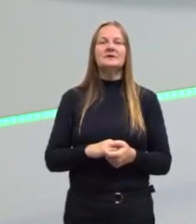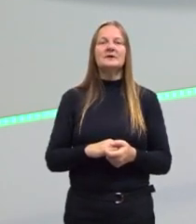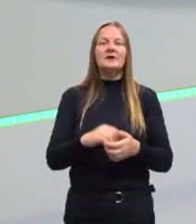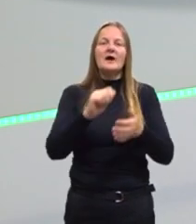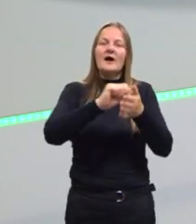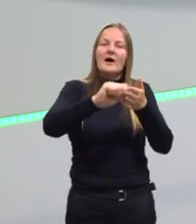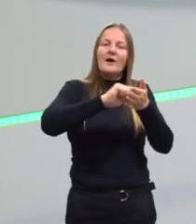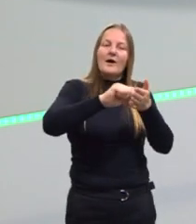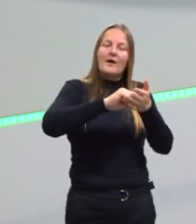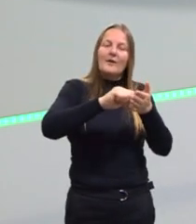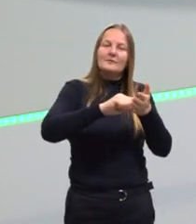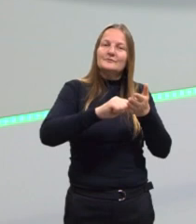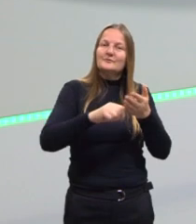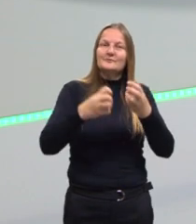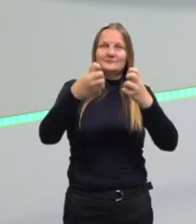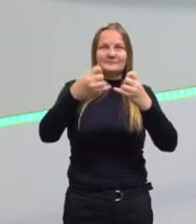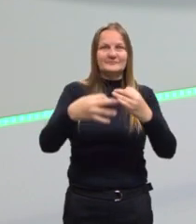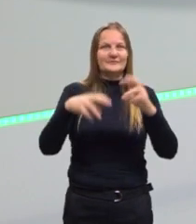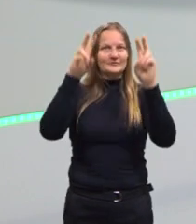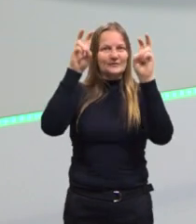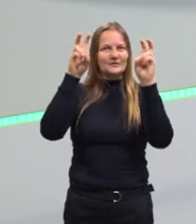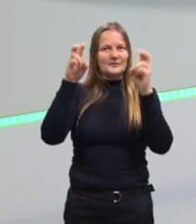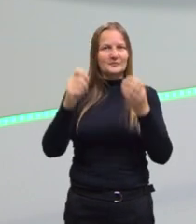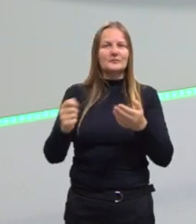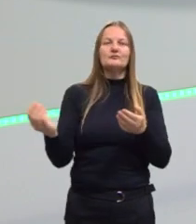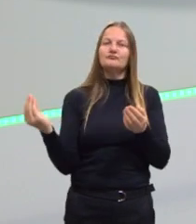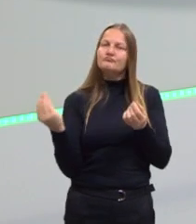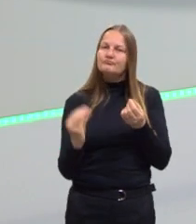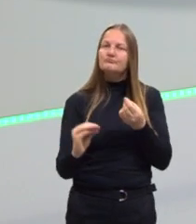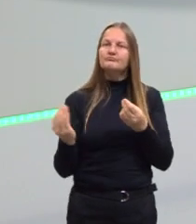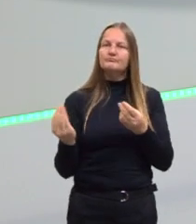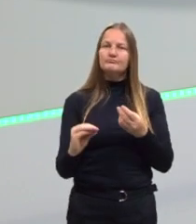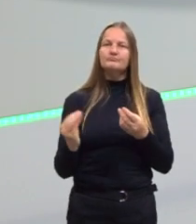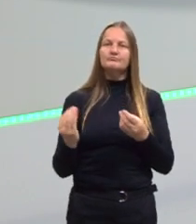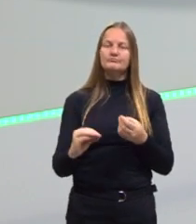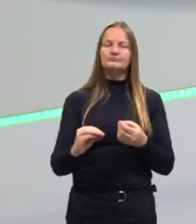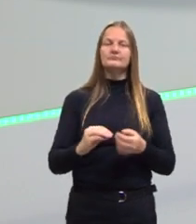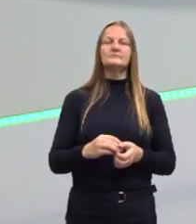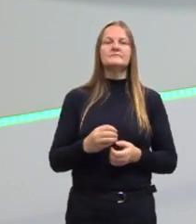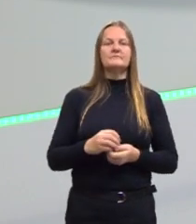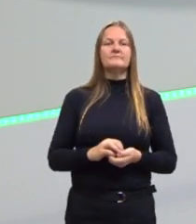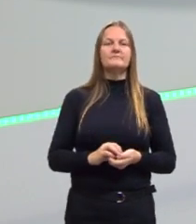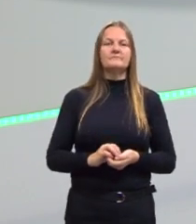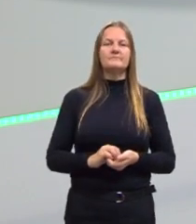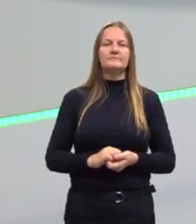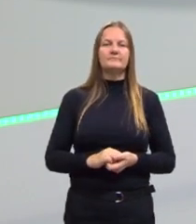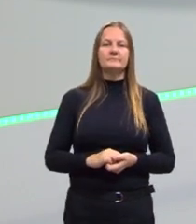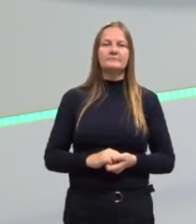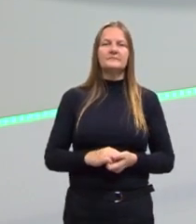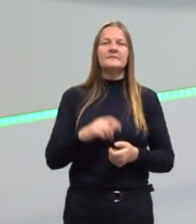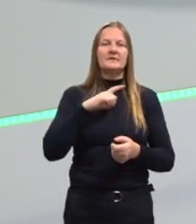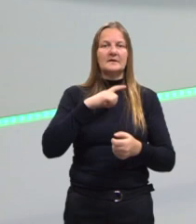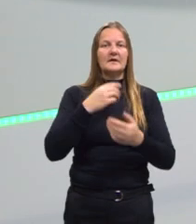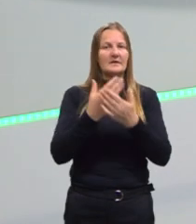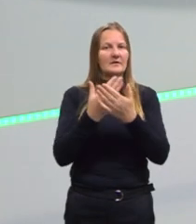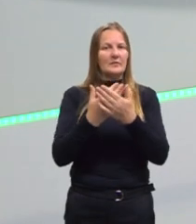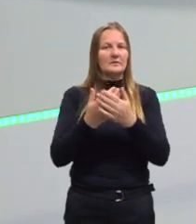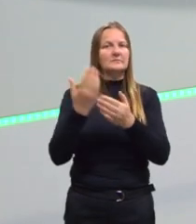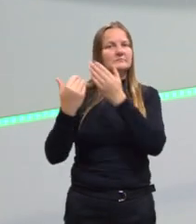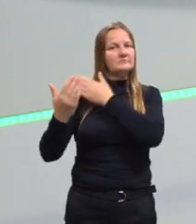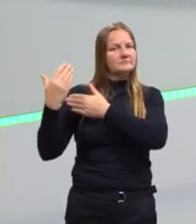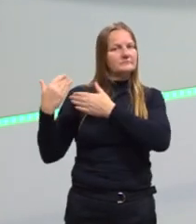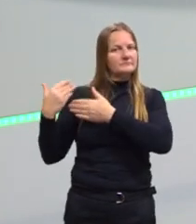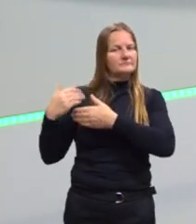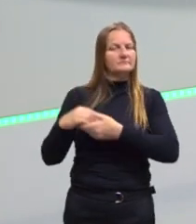autor que fala sobre aquela temática. Tu vai parafraseal, tu vai citar. Temos uma aula sobre isso. Lembrando,